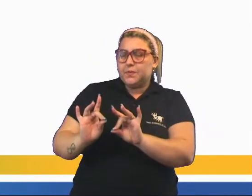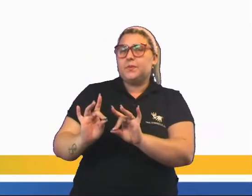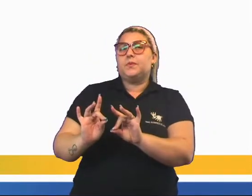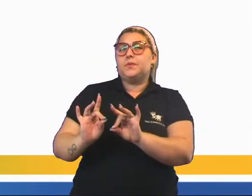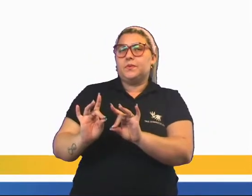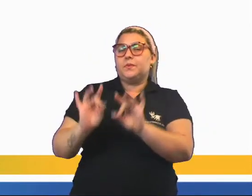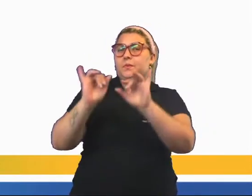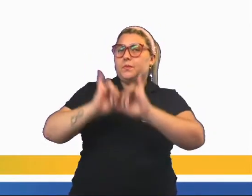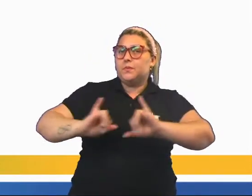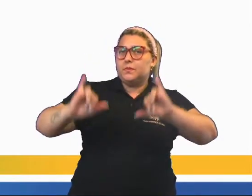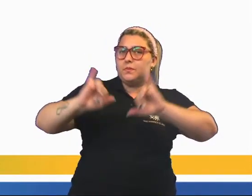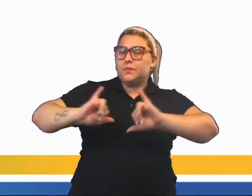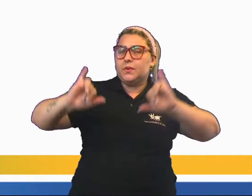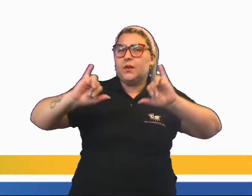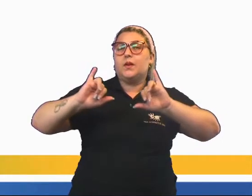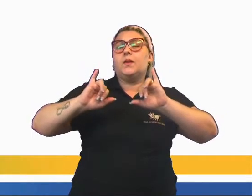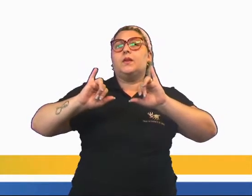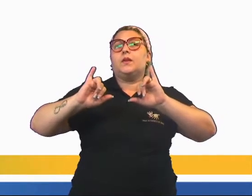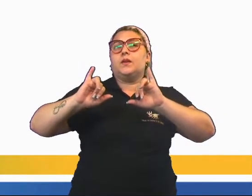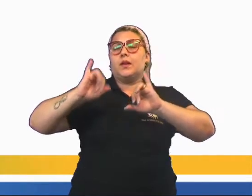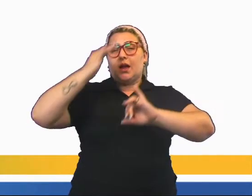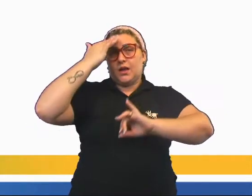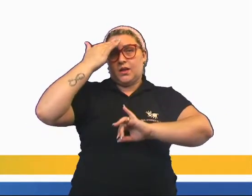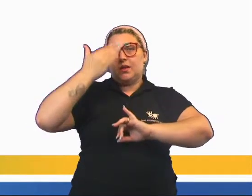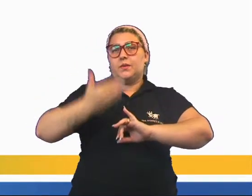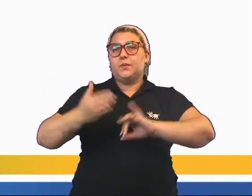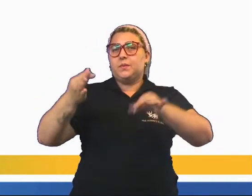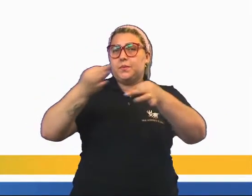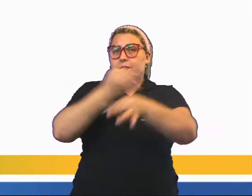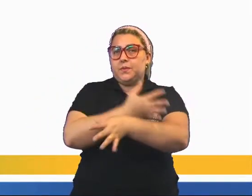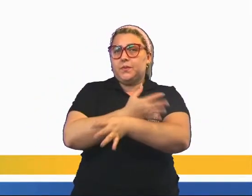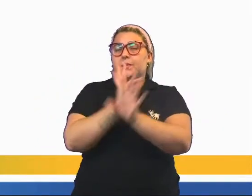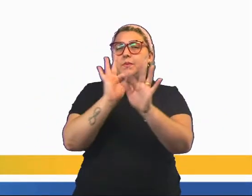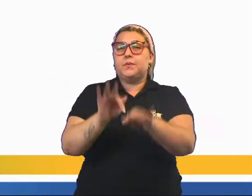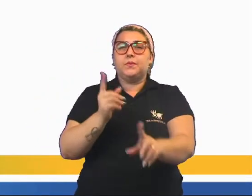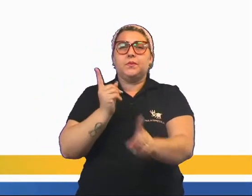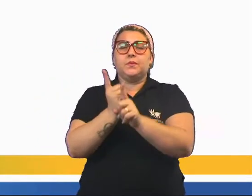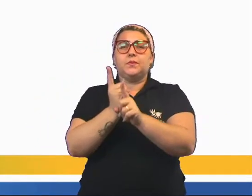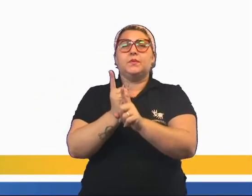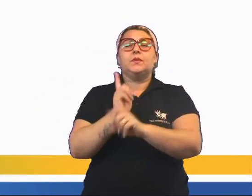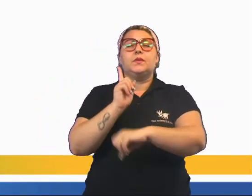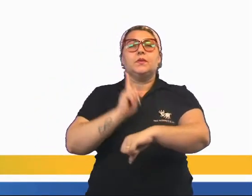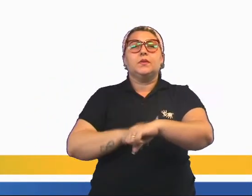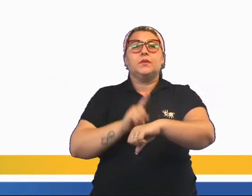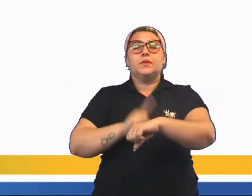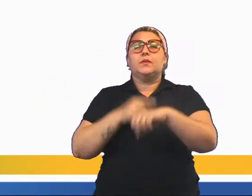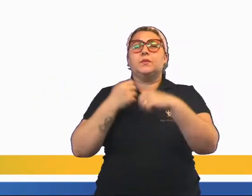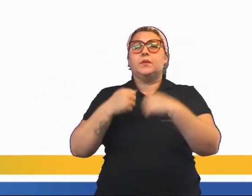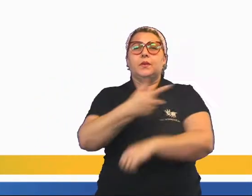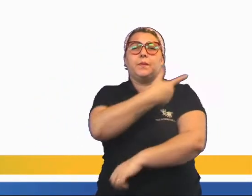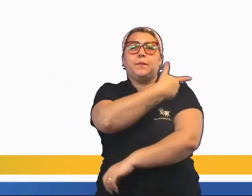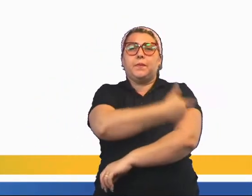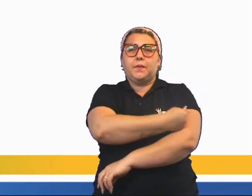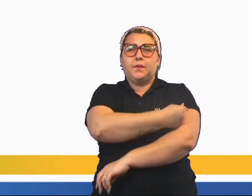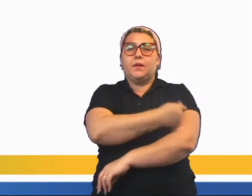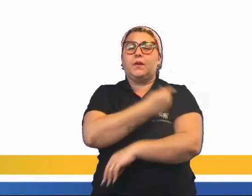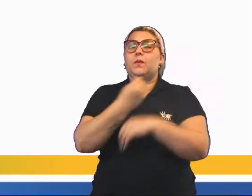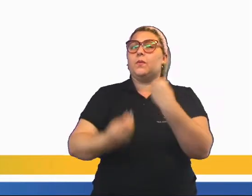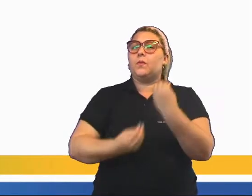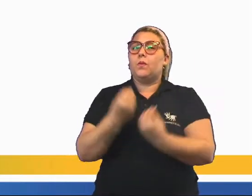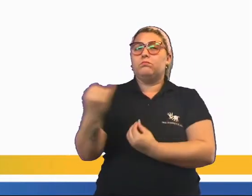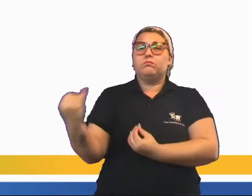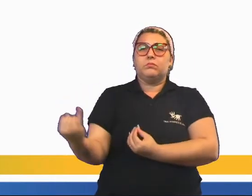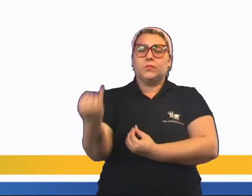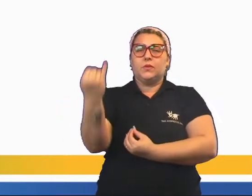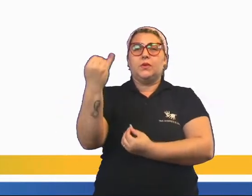publica aquilo que ela, a conclusão dela. Nessa época agora que a gente precisou tanto de vacina, como foi